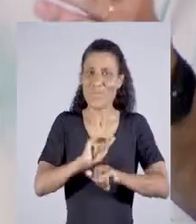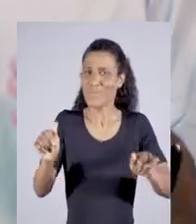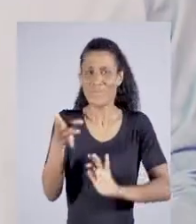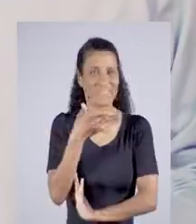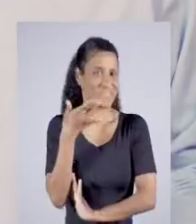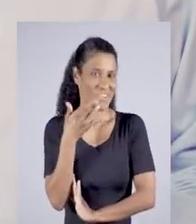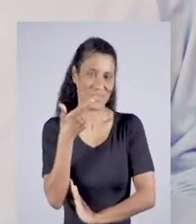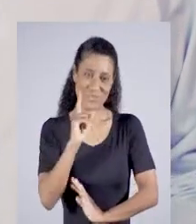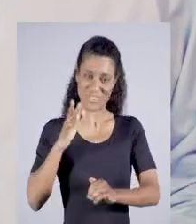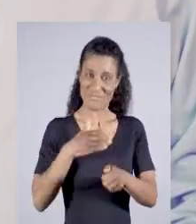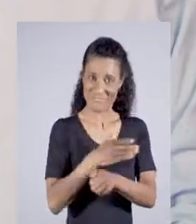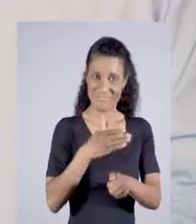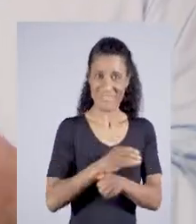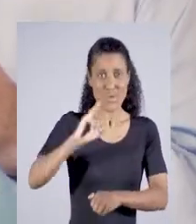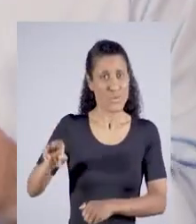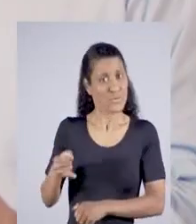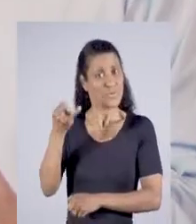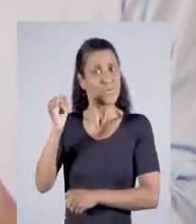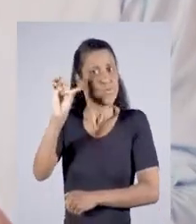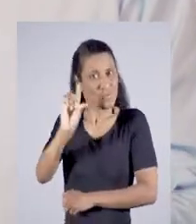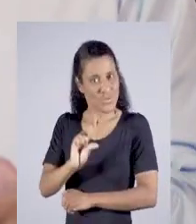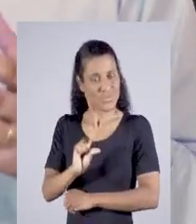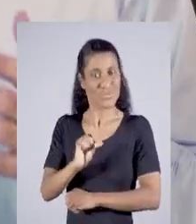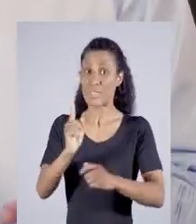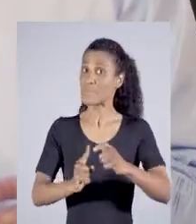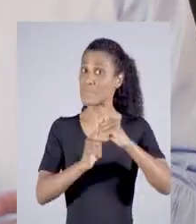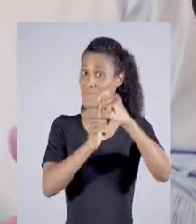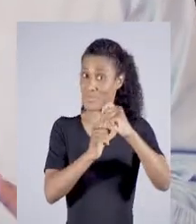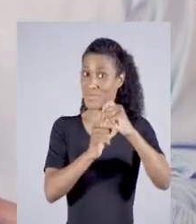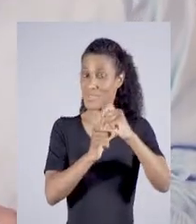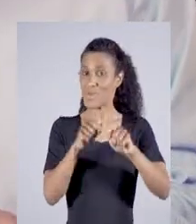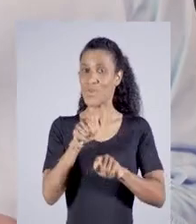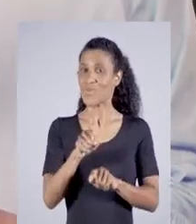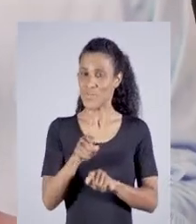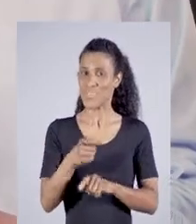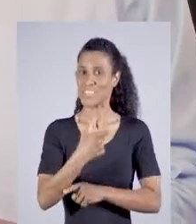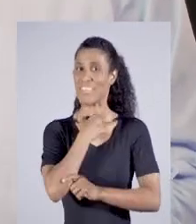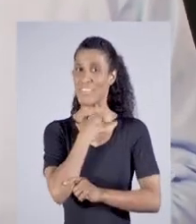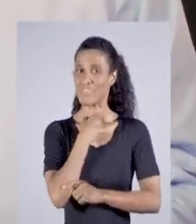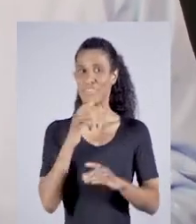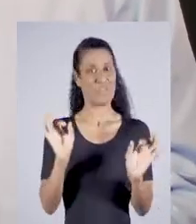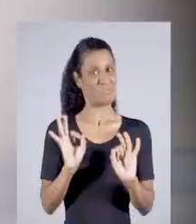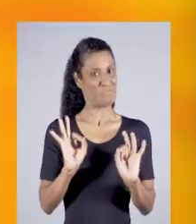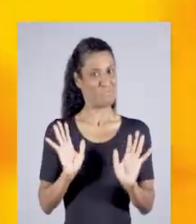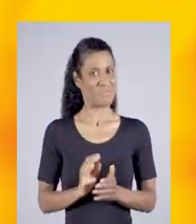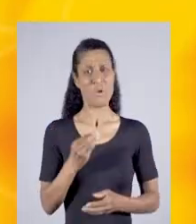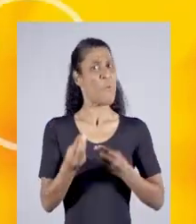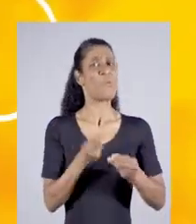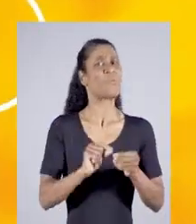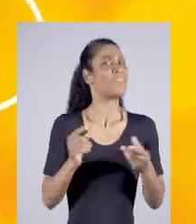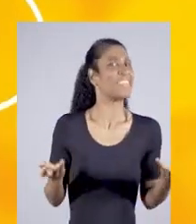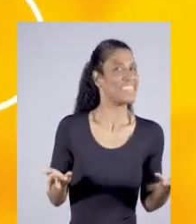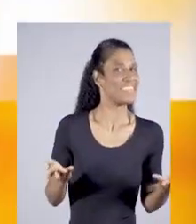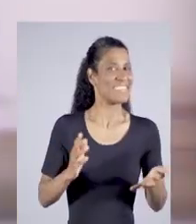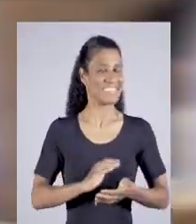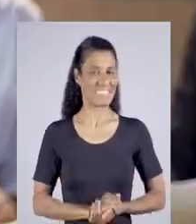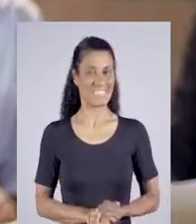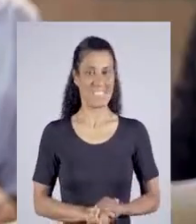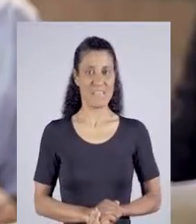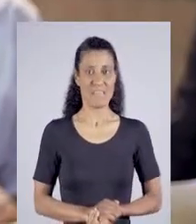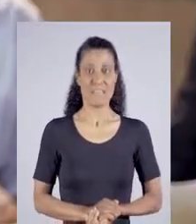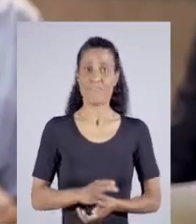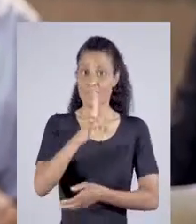Um programa fácil de participar, com juros baixos e o principal. Você não precisa de garantias. E como faz?